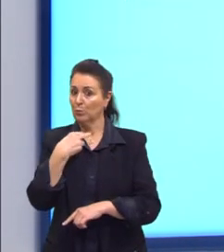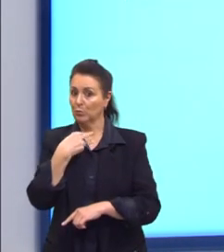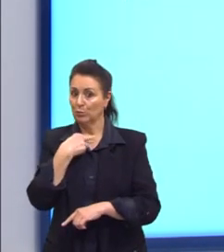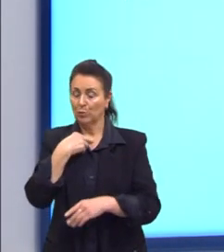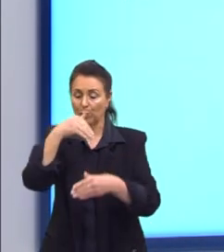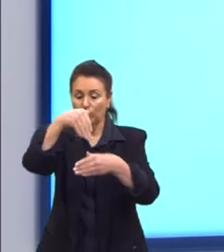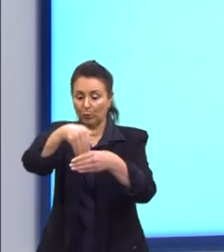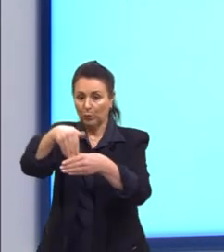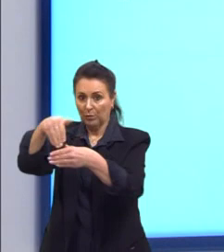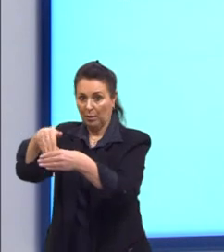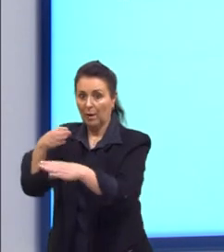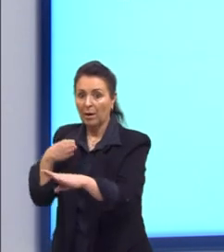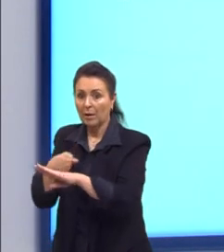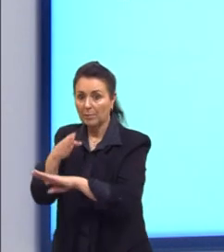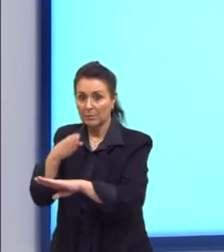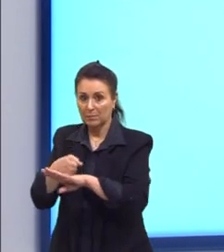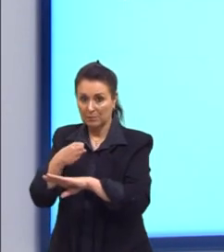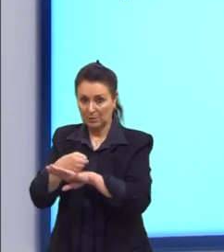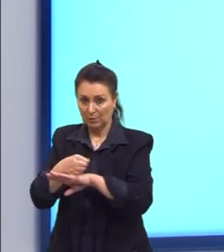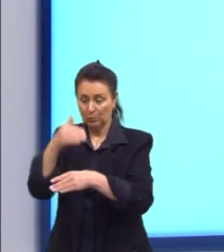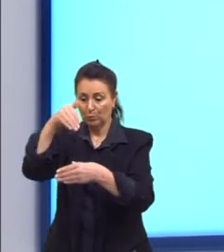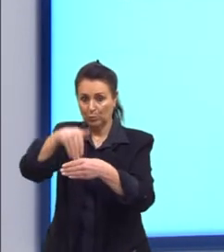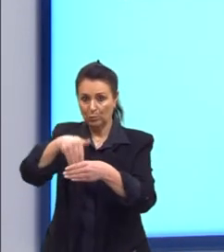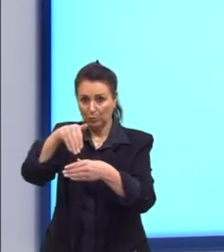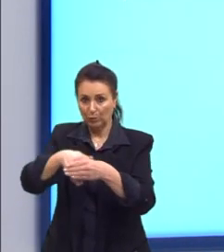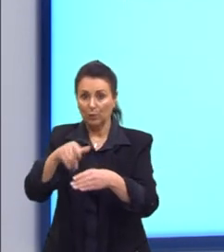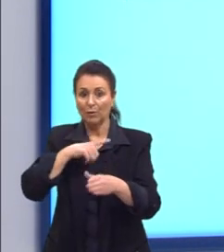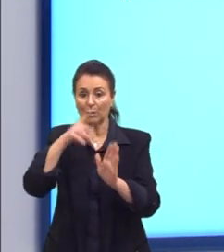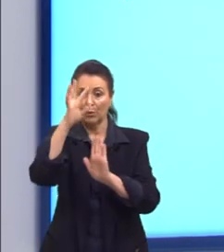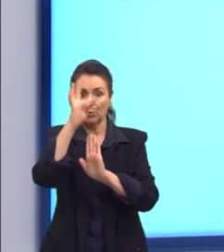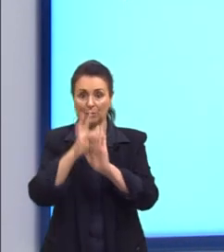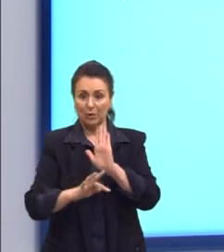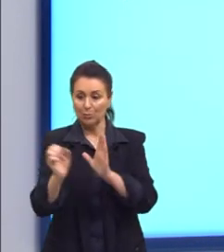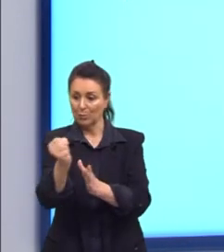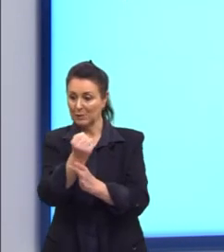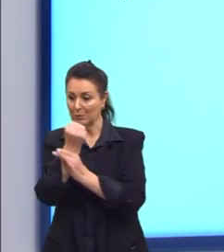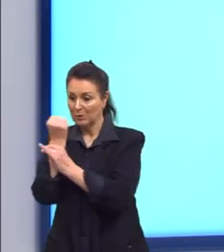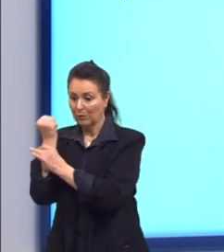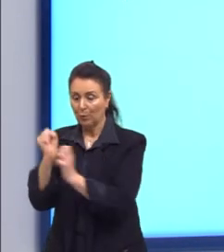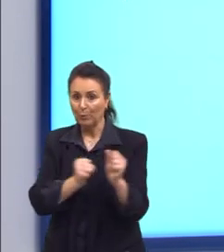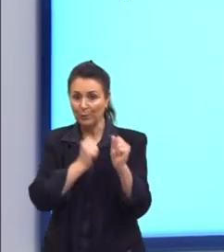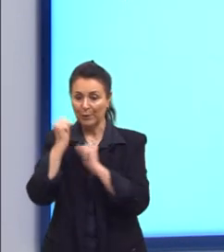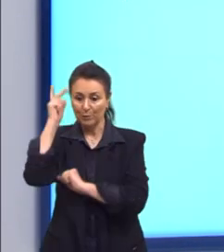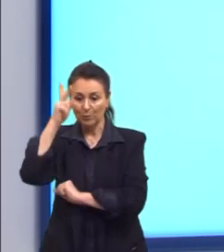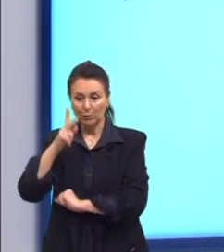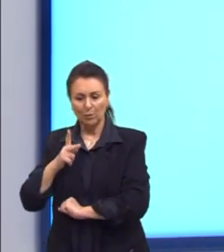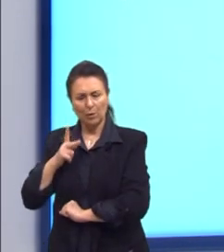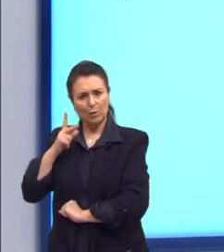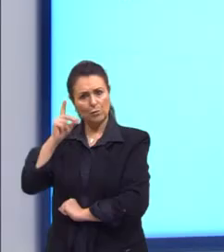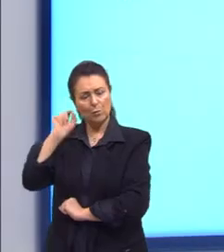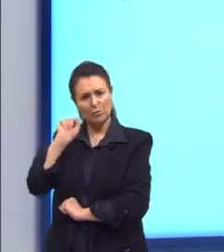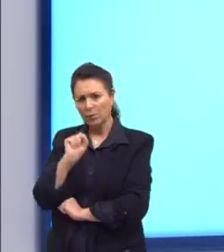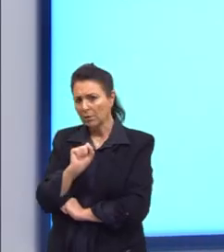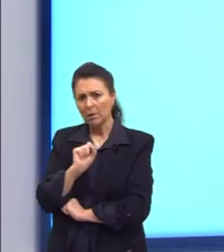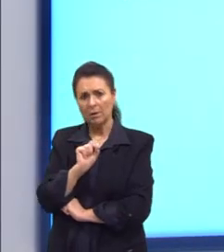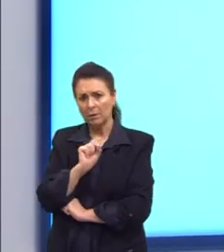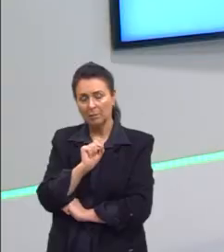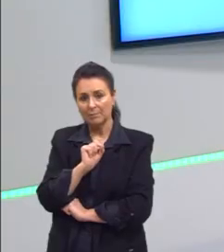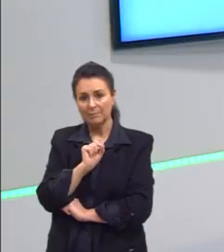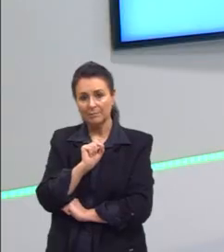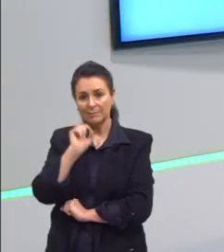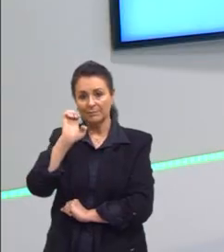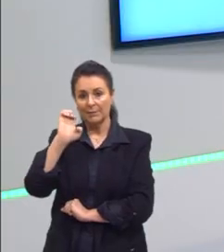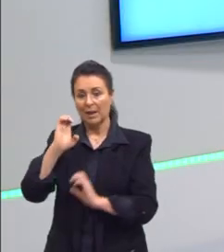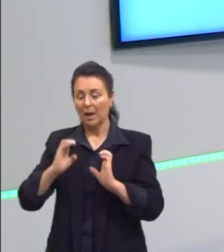participação eleitoral mencionada no texto visava assegurar o poder político aos... Então, ele está dizendo aqui que a elite